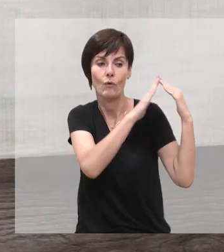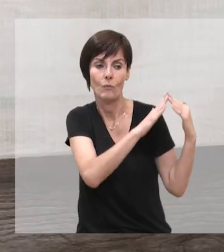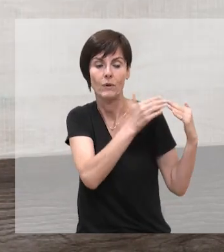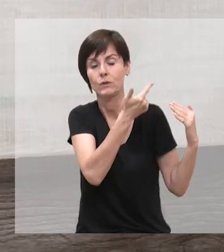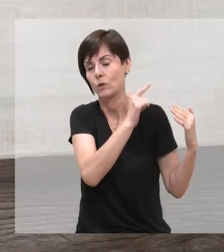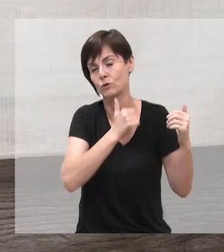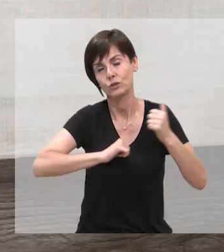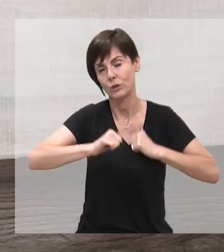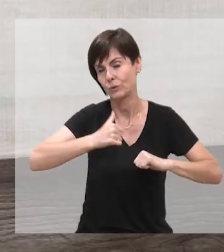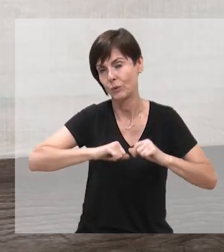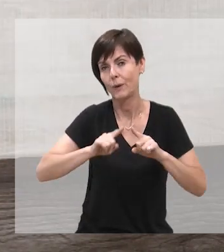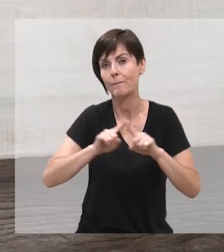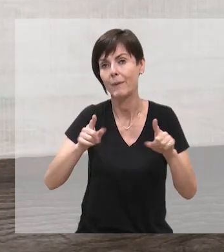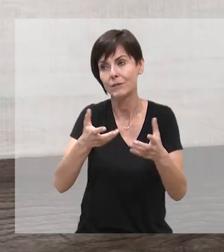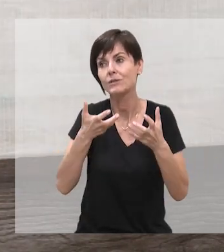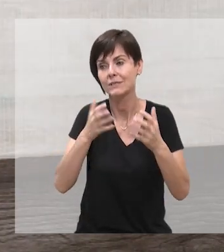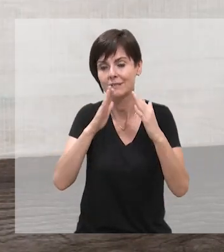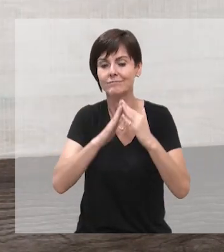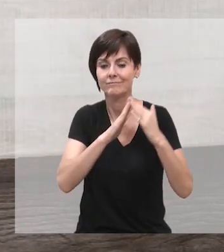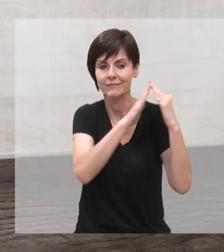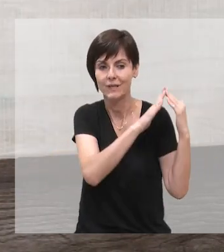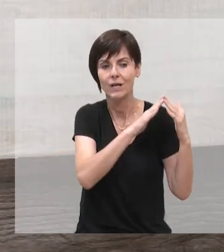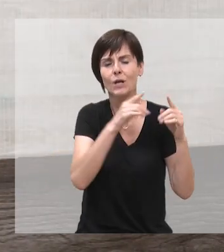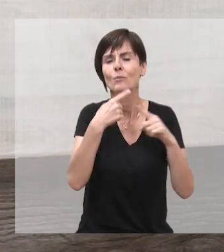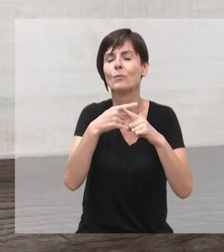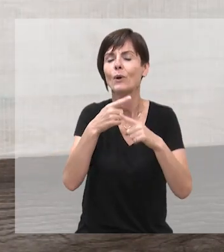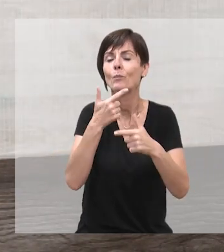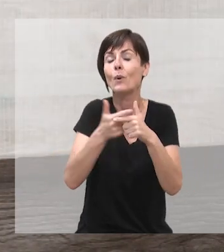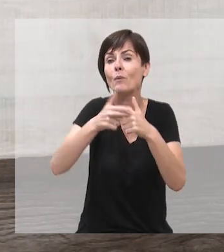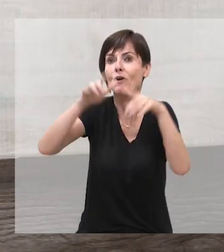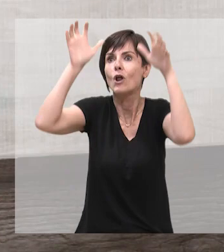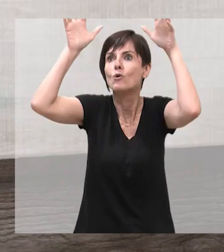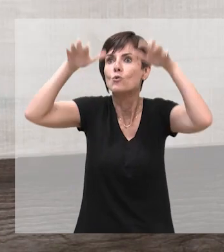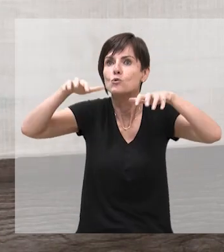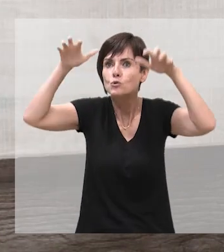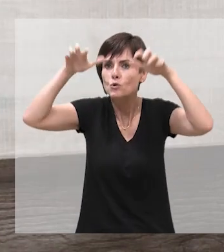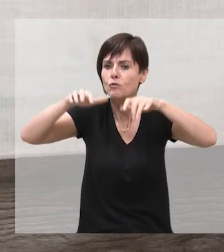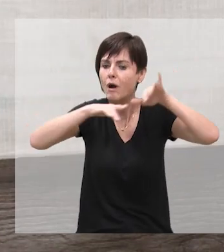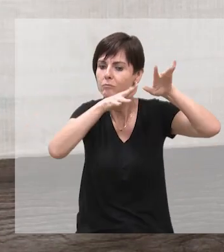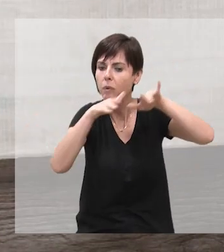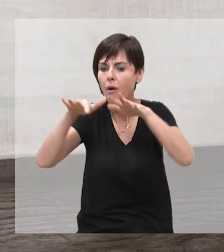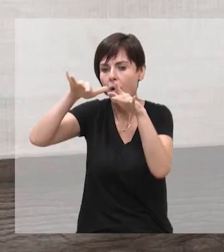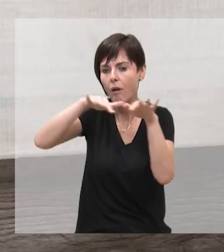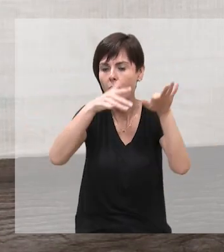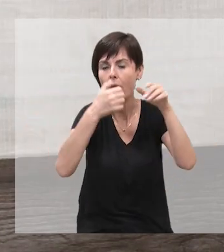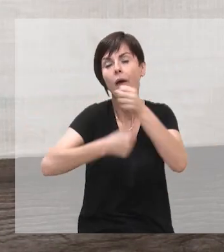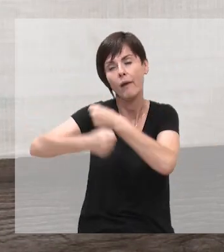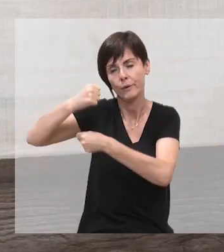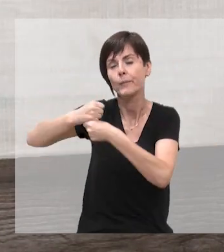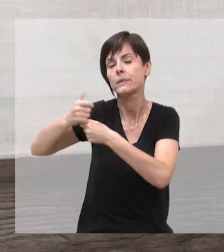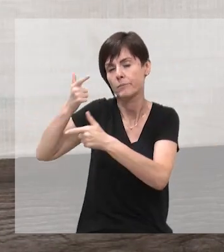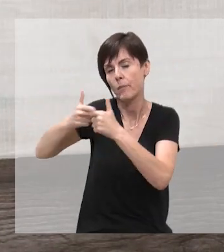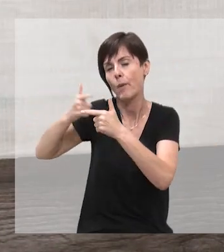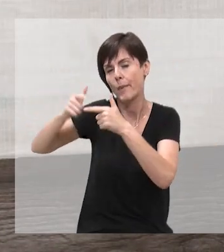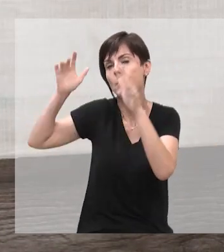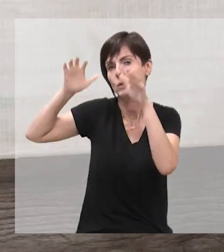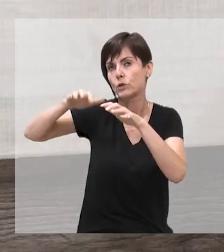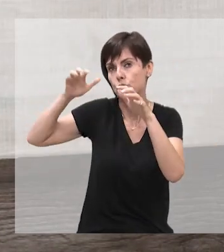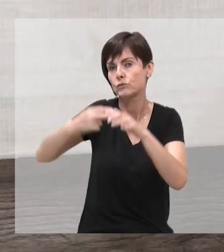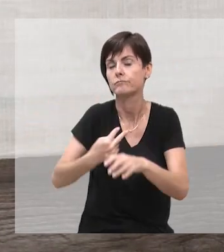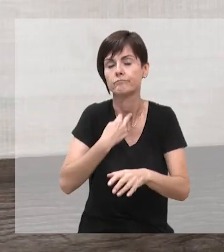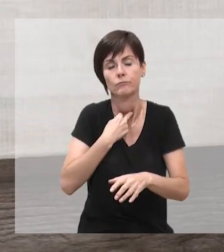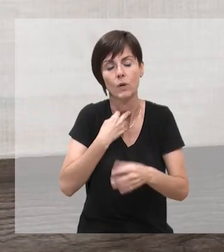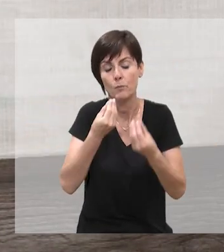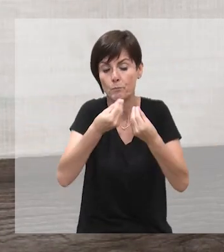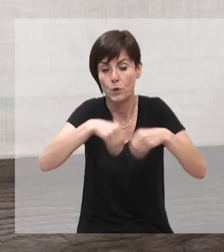nenhum autor de lá, porque foi mesmo aquele período daquela chuvarada, né, daquelas tempestades todas, né, o ano passado, né,